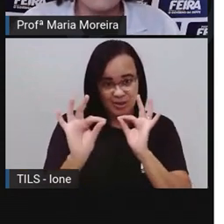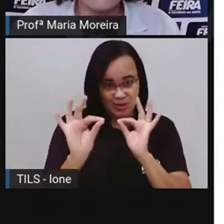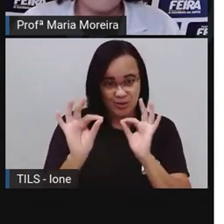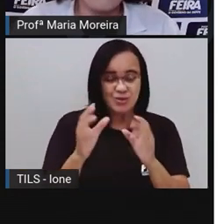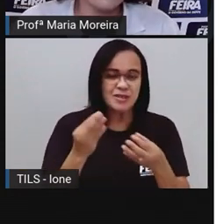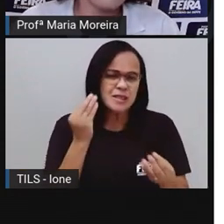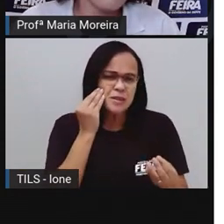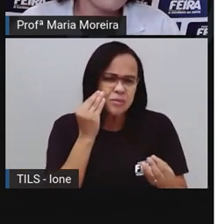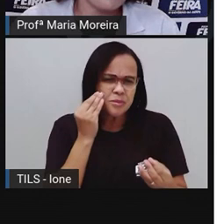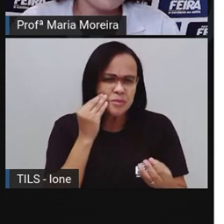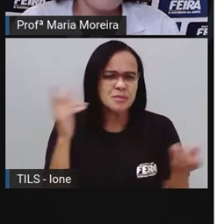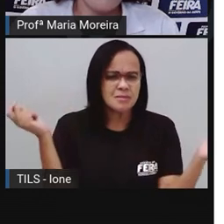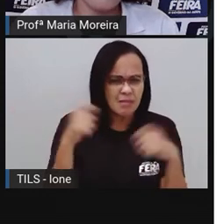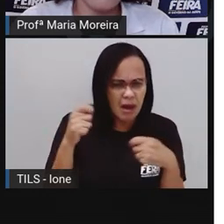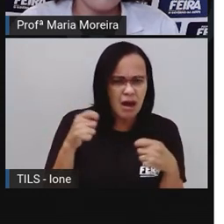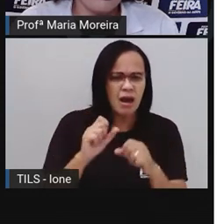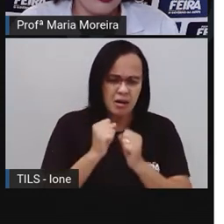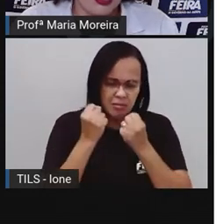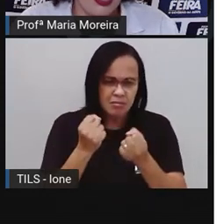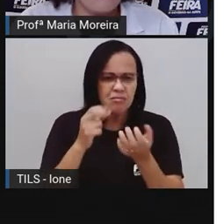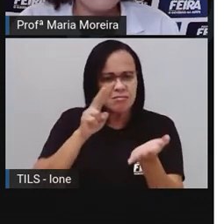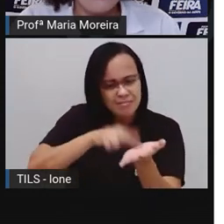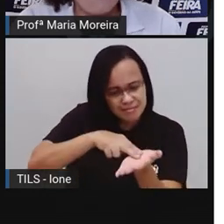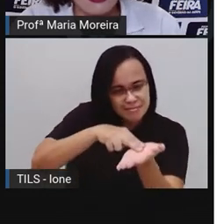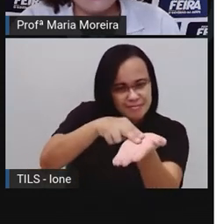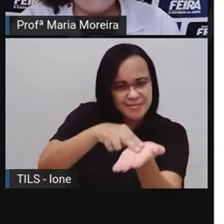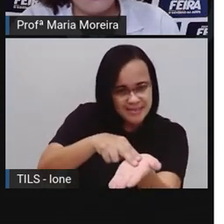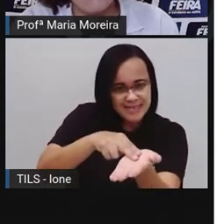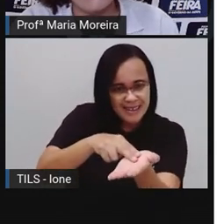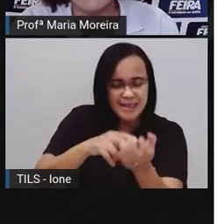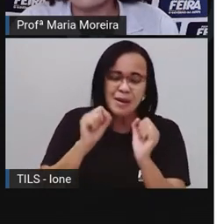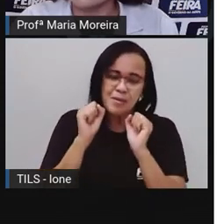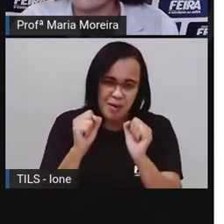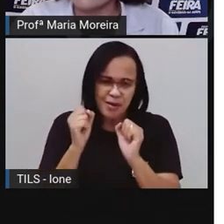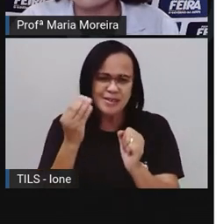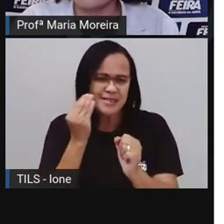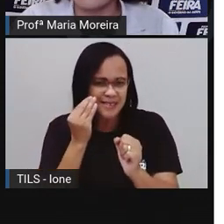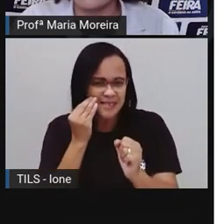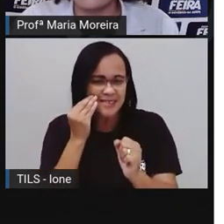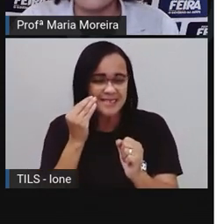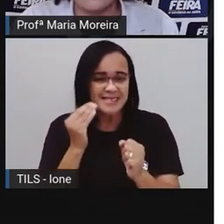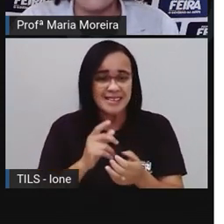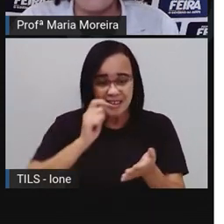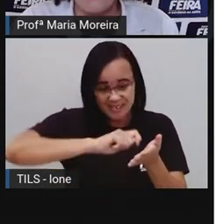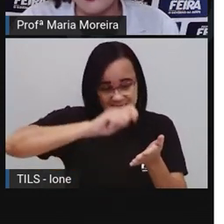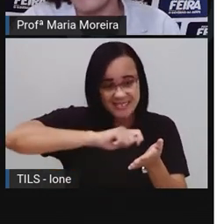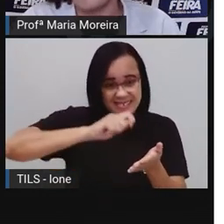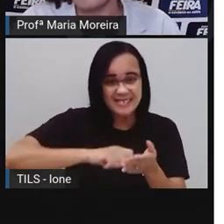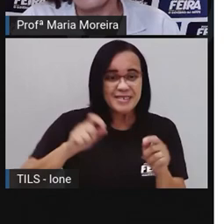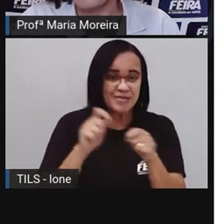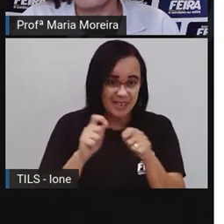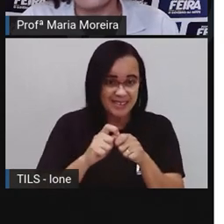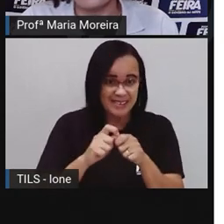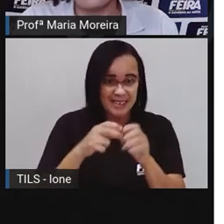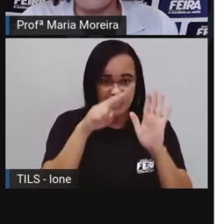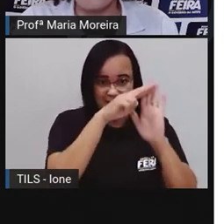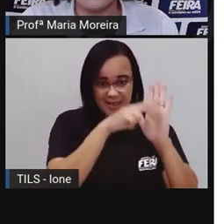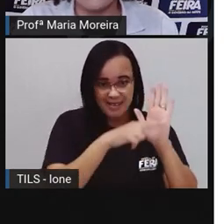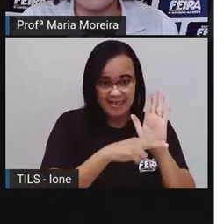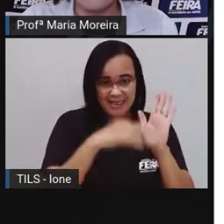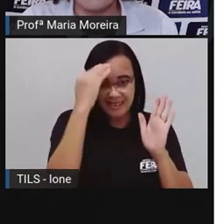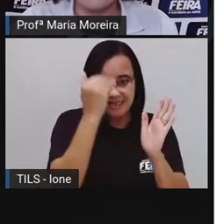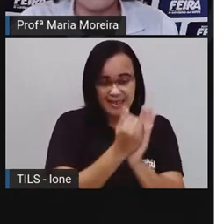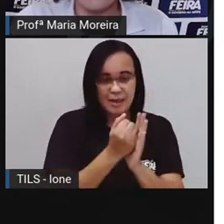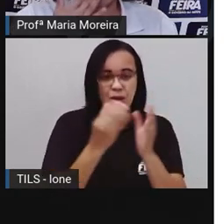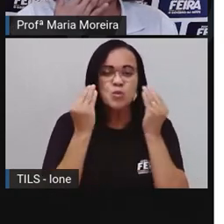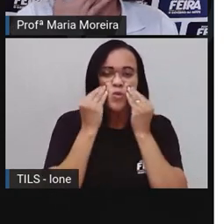carta, né? Mesmo que vocês não a coloquem no correio, mas experimentem seguindo essas orientações aí de Pró Maria. Um beijo enorme